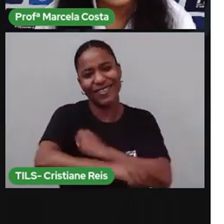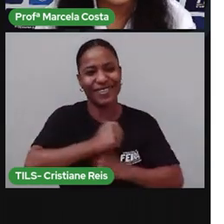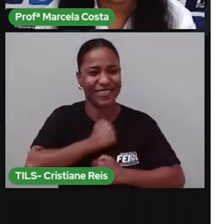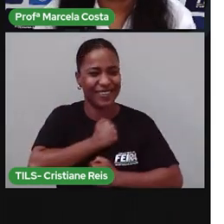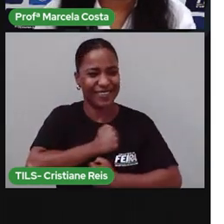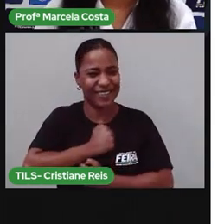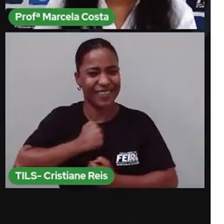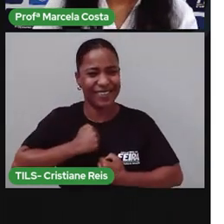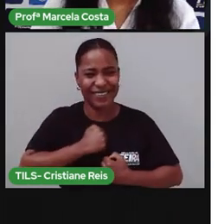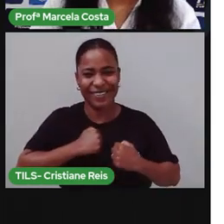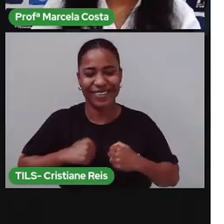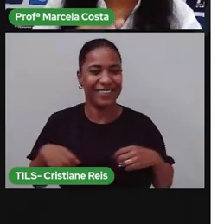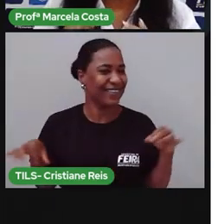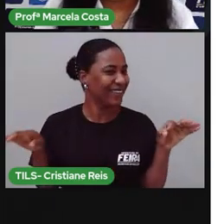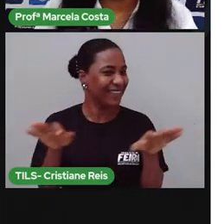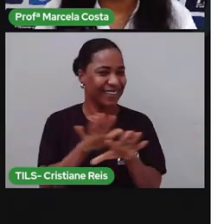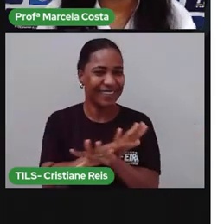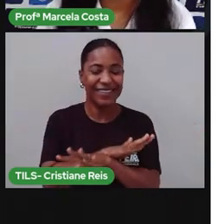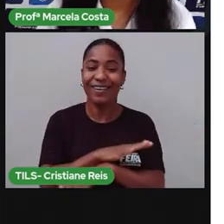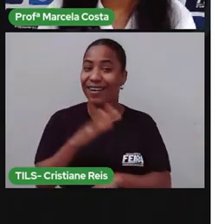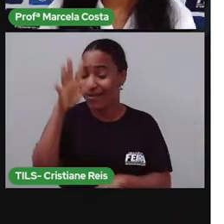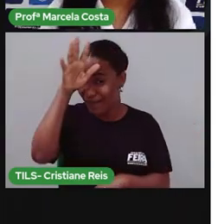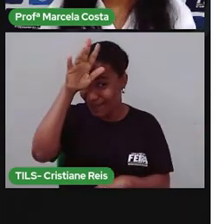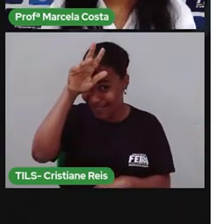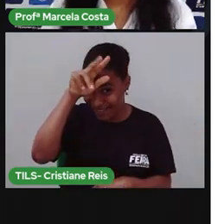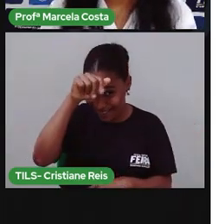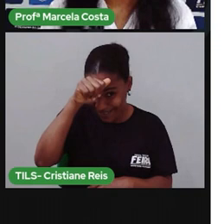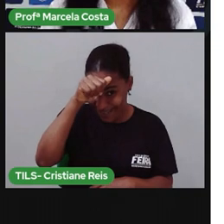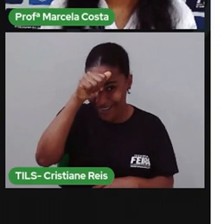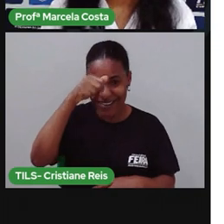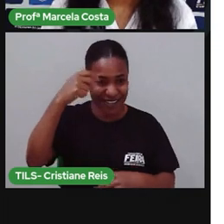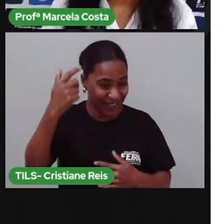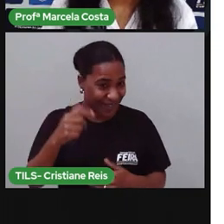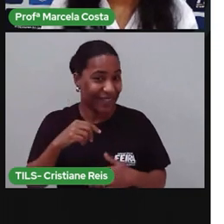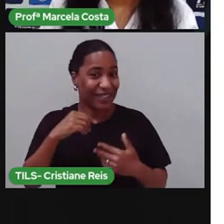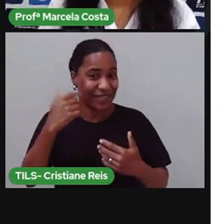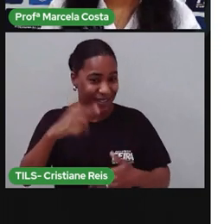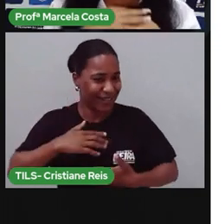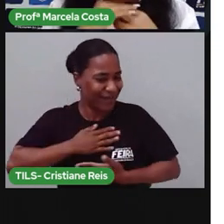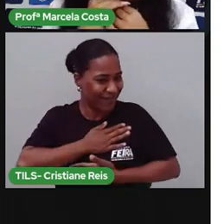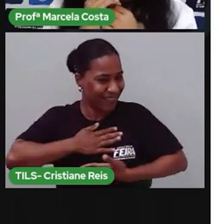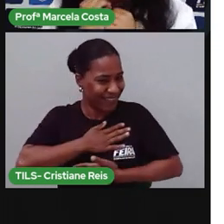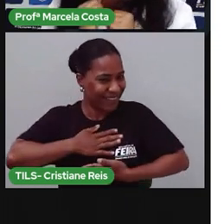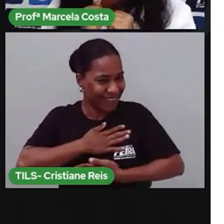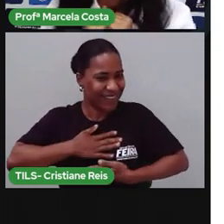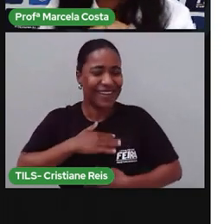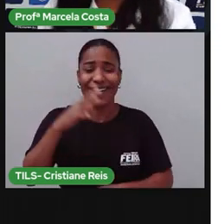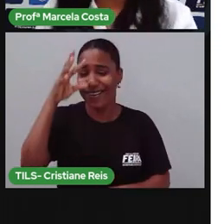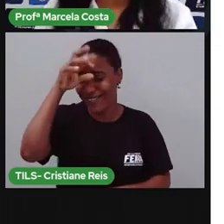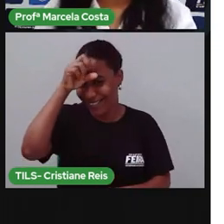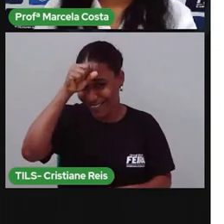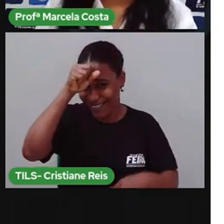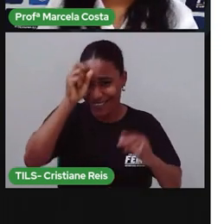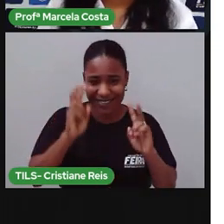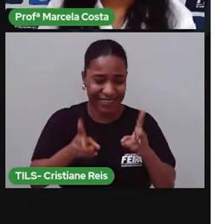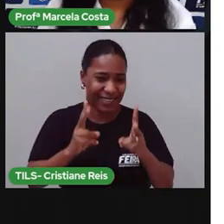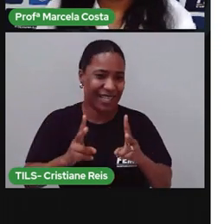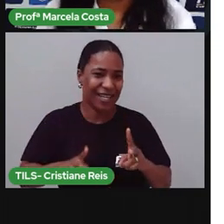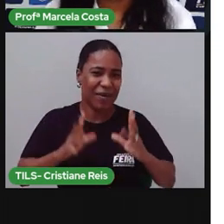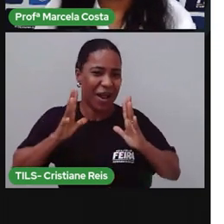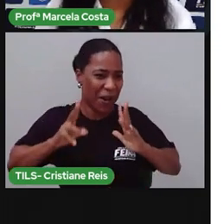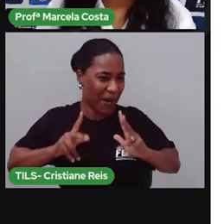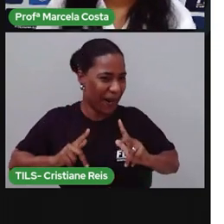lição depois desse dia. E nunca mais ela ficou assim tão da banho. Ficou bem limpinha,